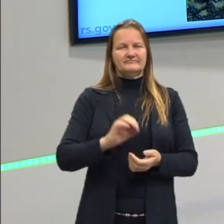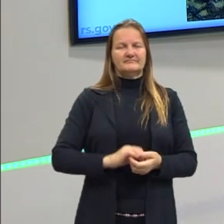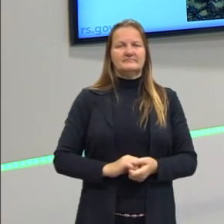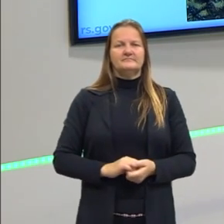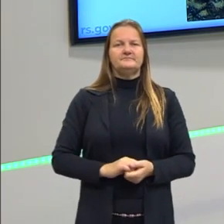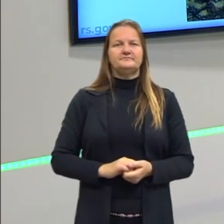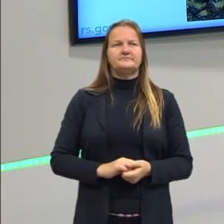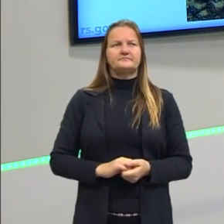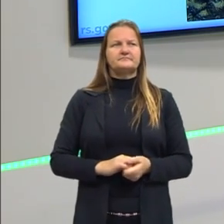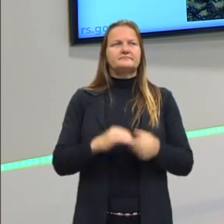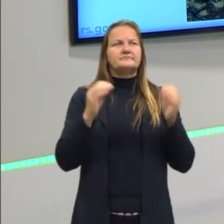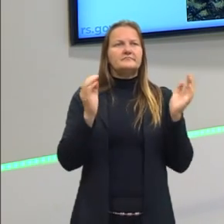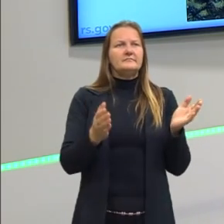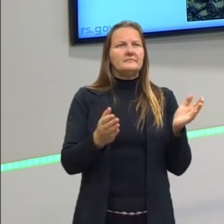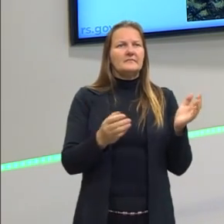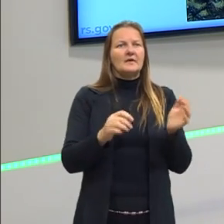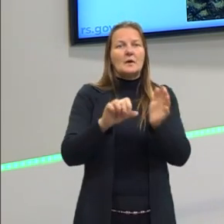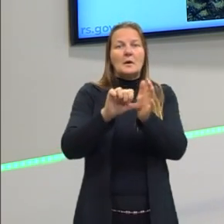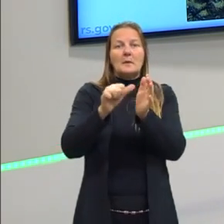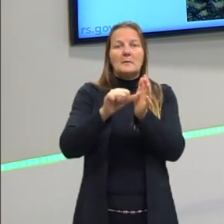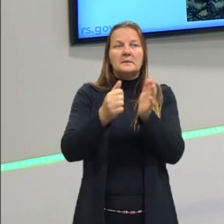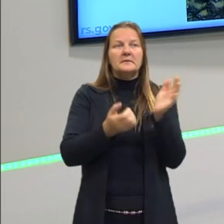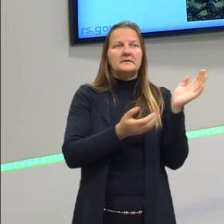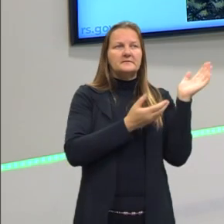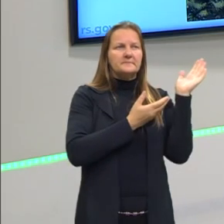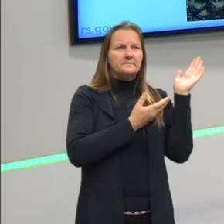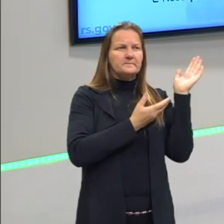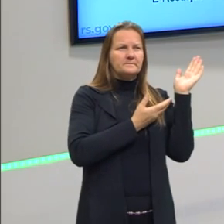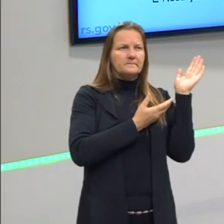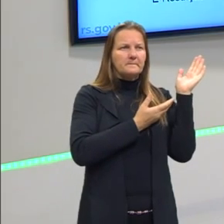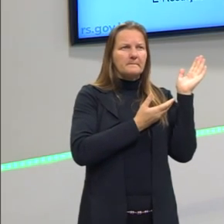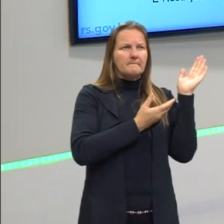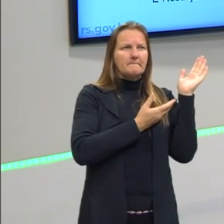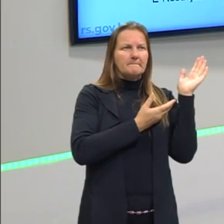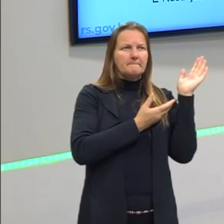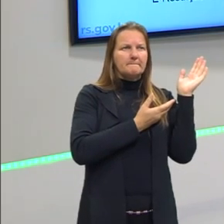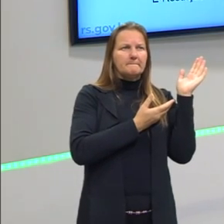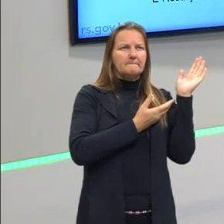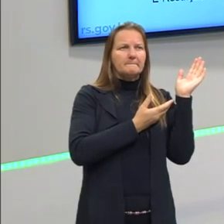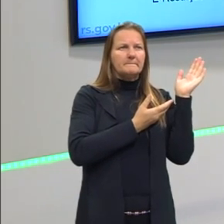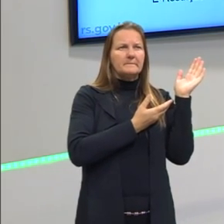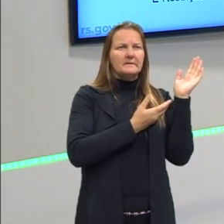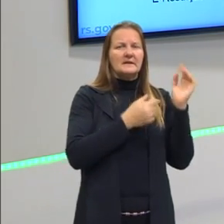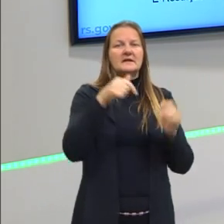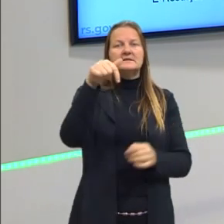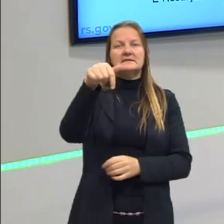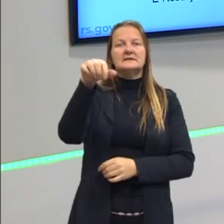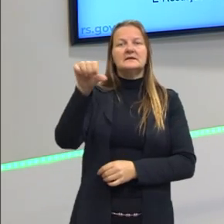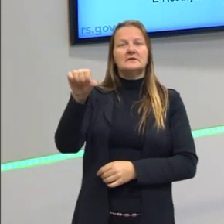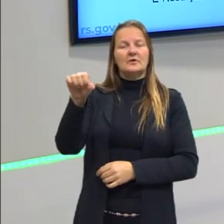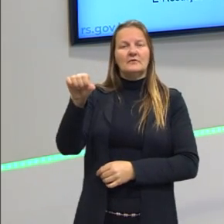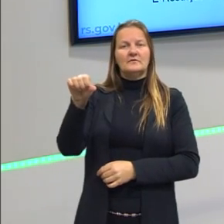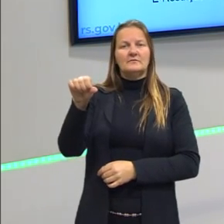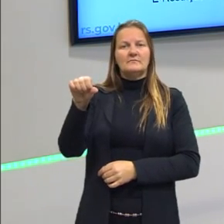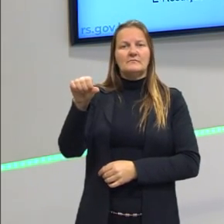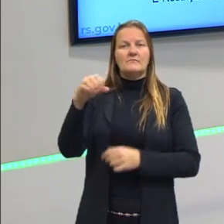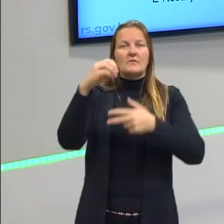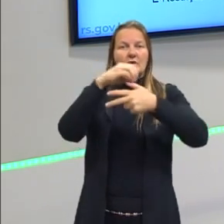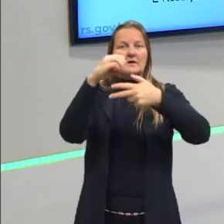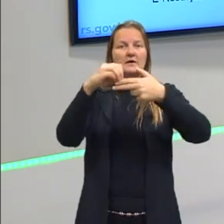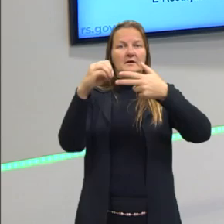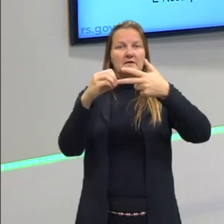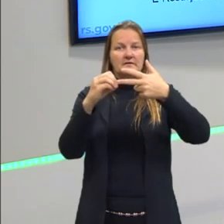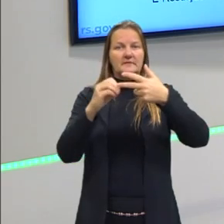E agora, a vai para a nossa primeira questão do Enem, questão 79 do Enem PPL